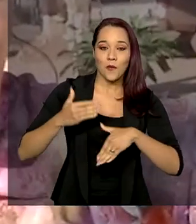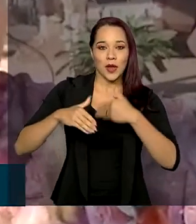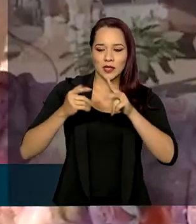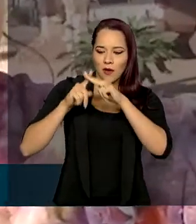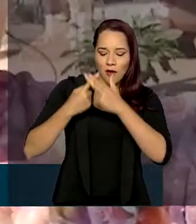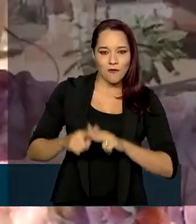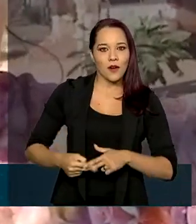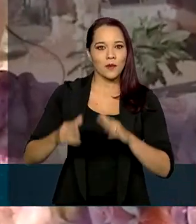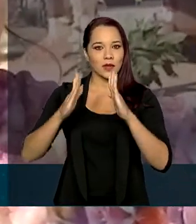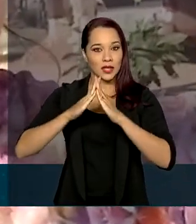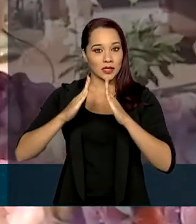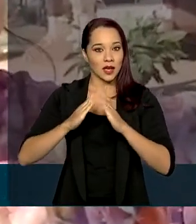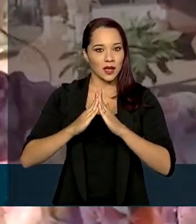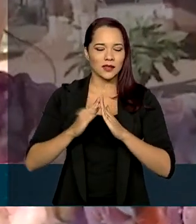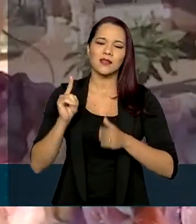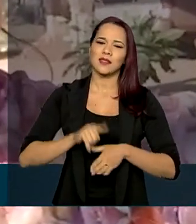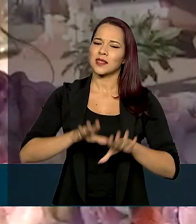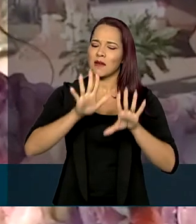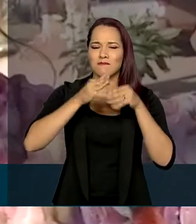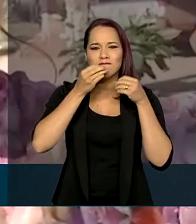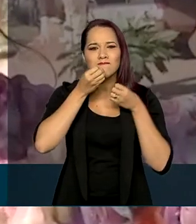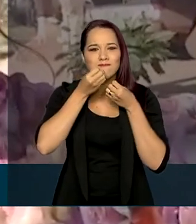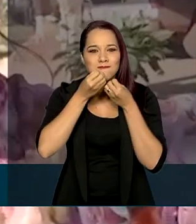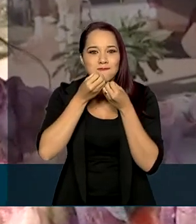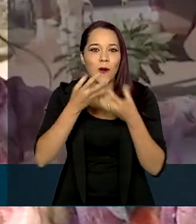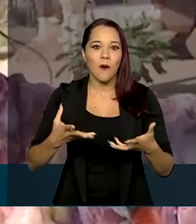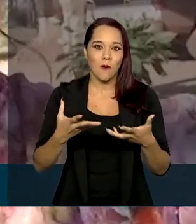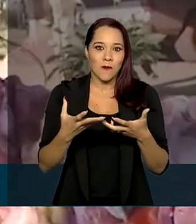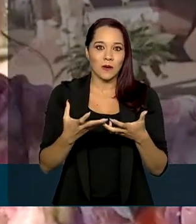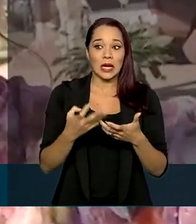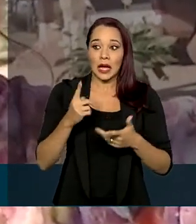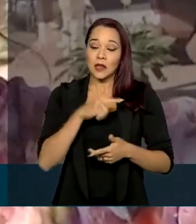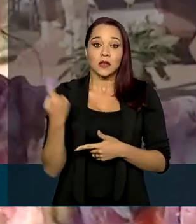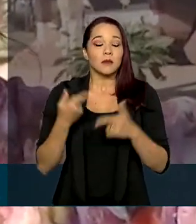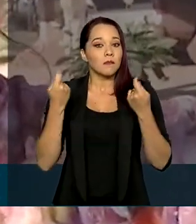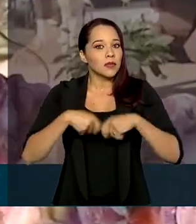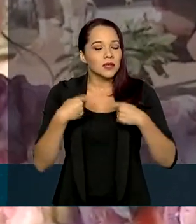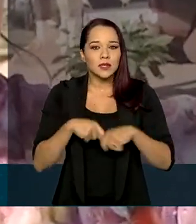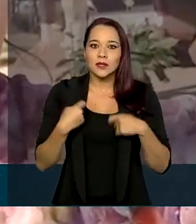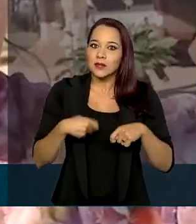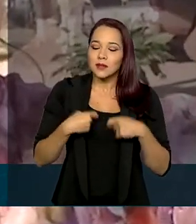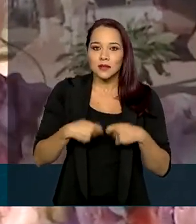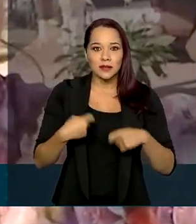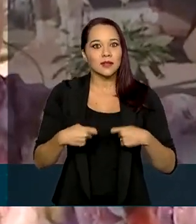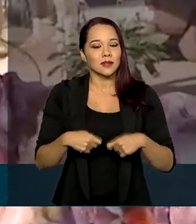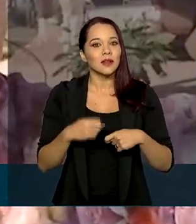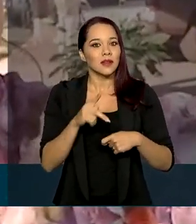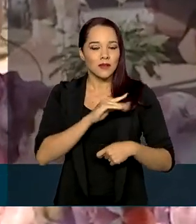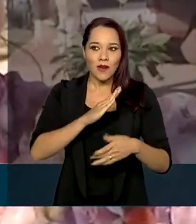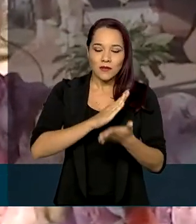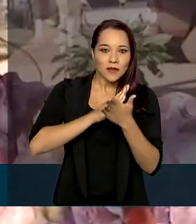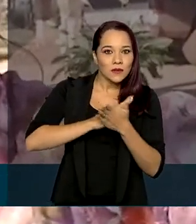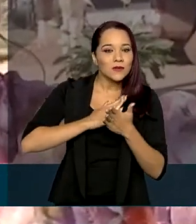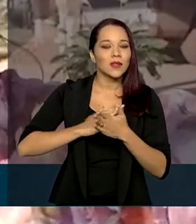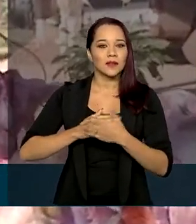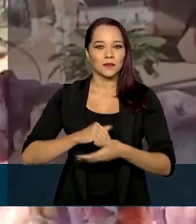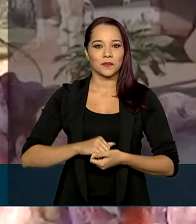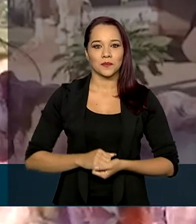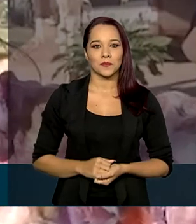casas. Isso é muito bom. A gente precisa muito e vai nos ajudar bastante.